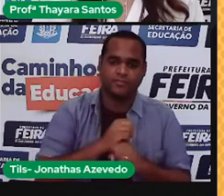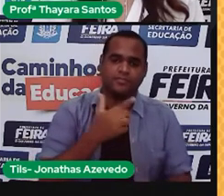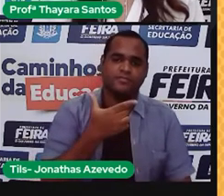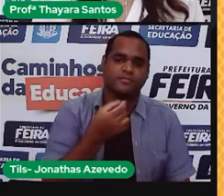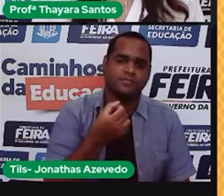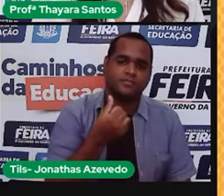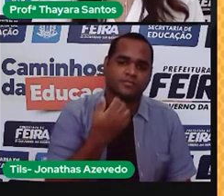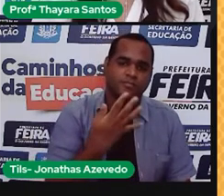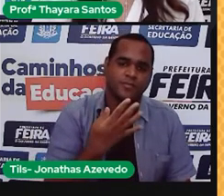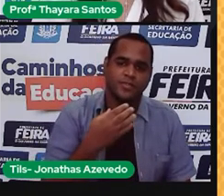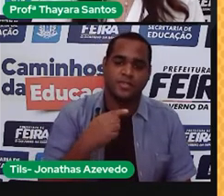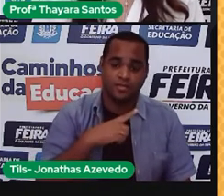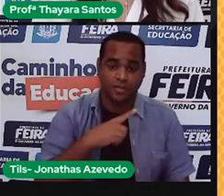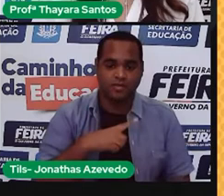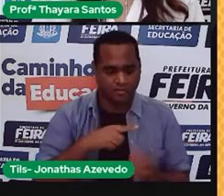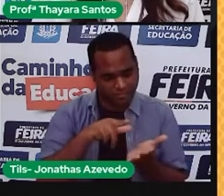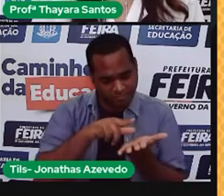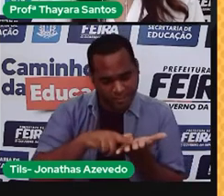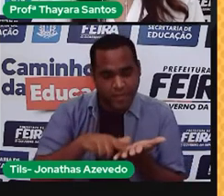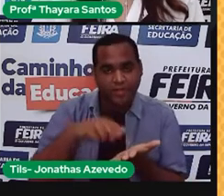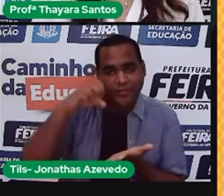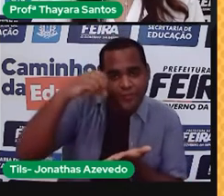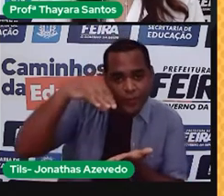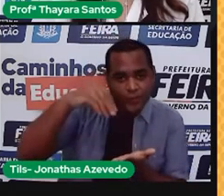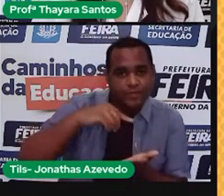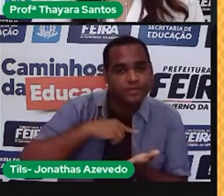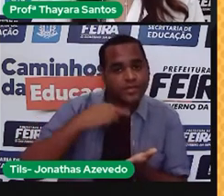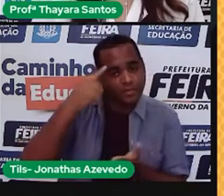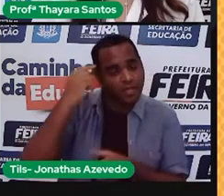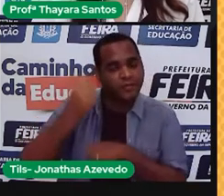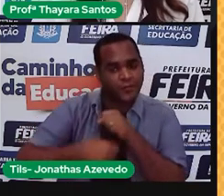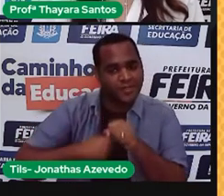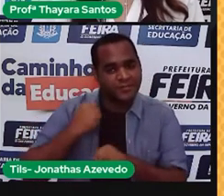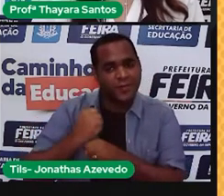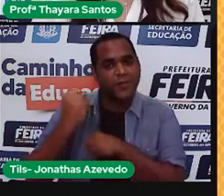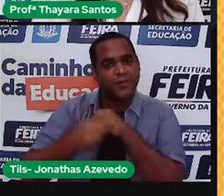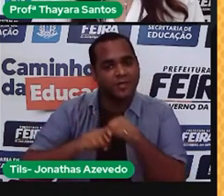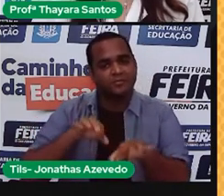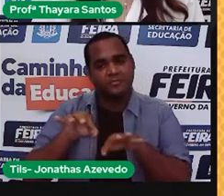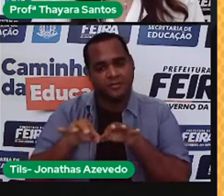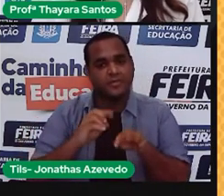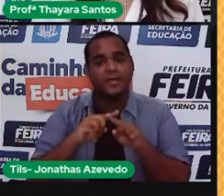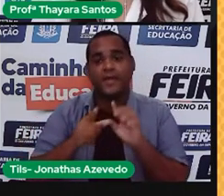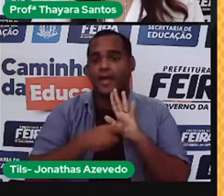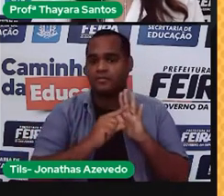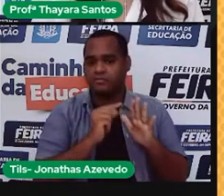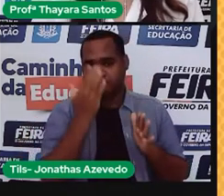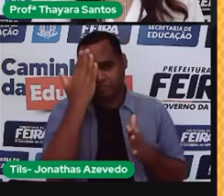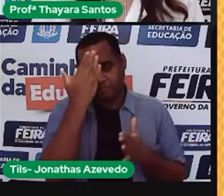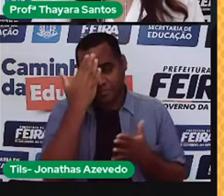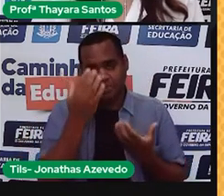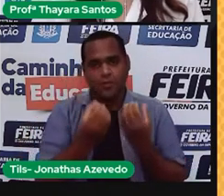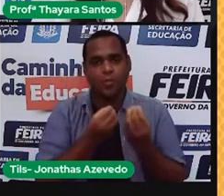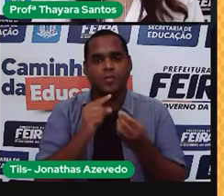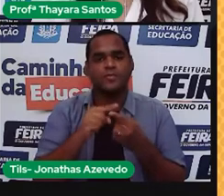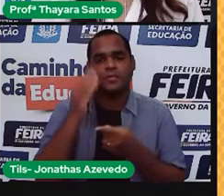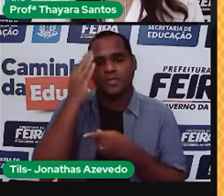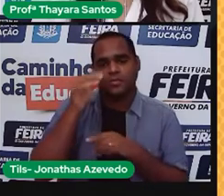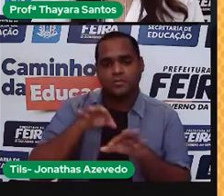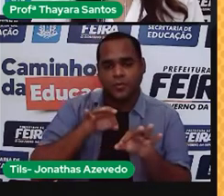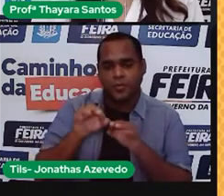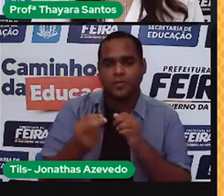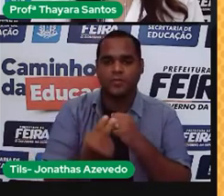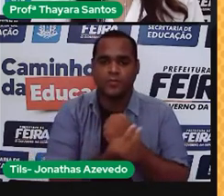ele vinha na sua conta de uma só vez nos reajustes anuais. Mas você não sabia antes e por isso não tinha como se prevenir.